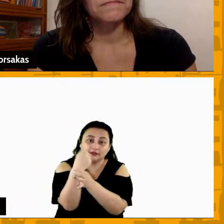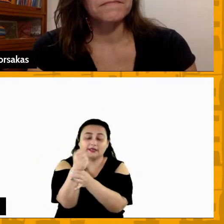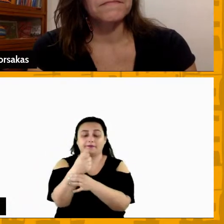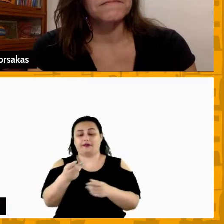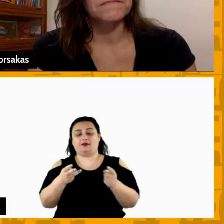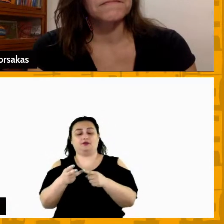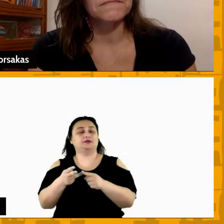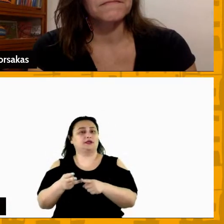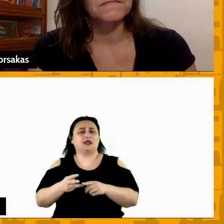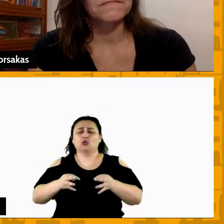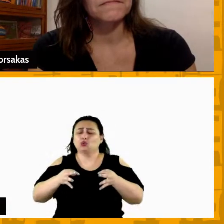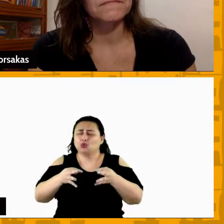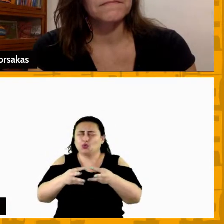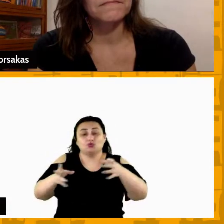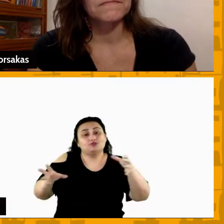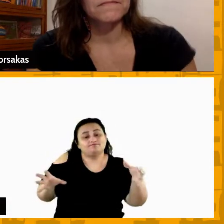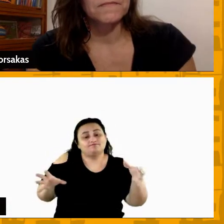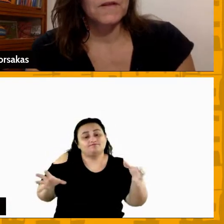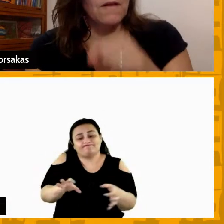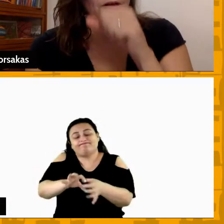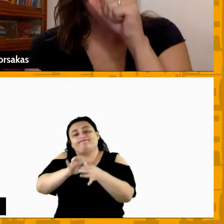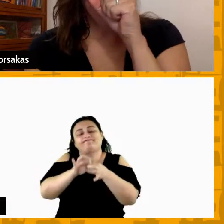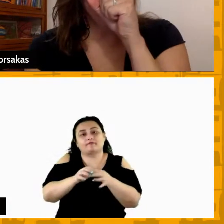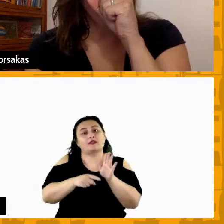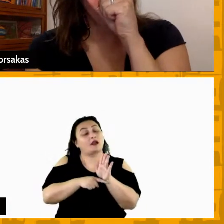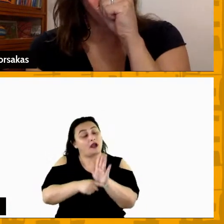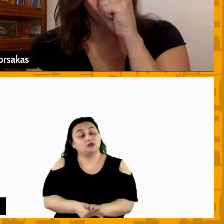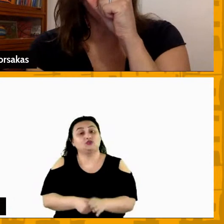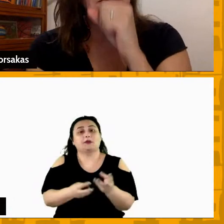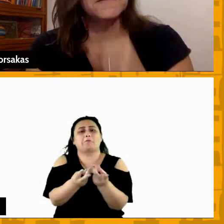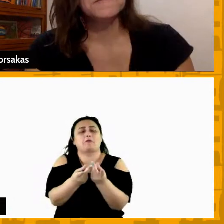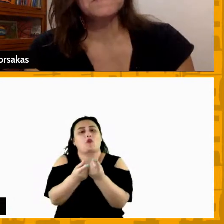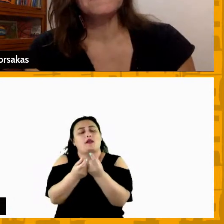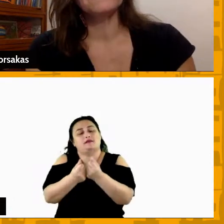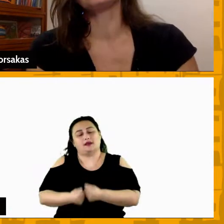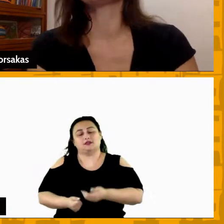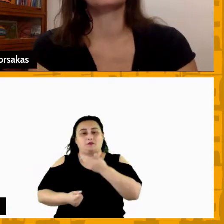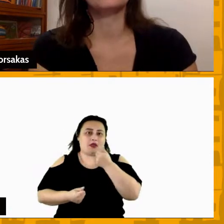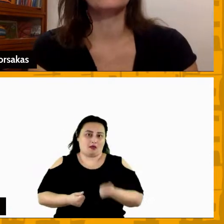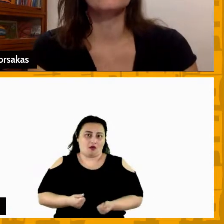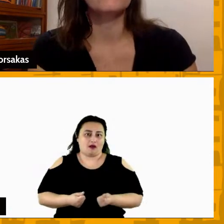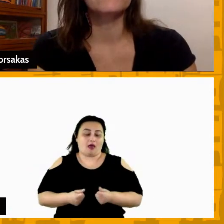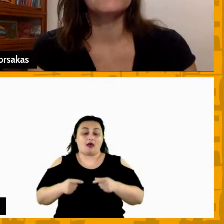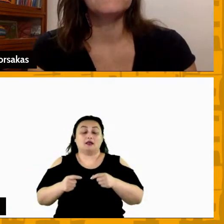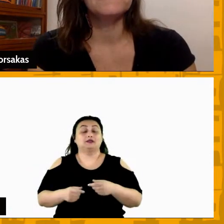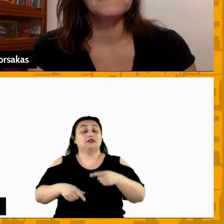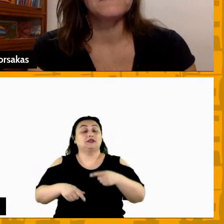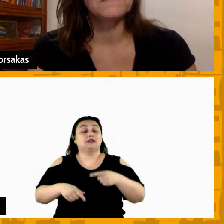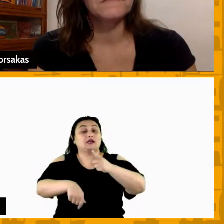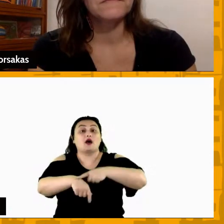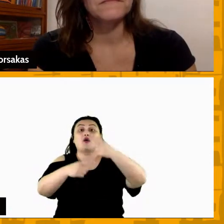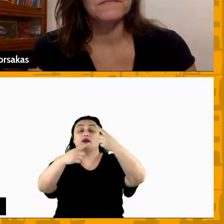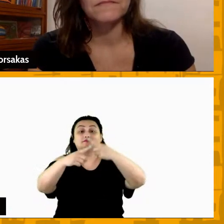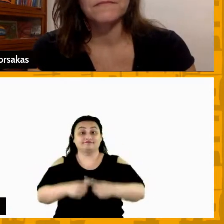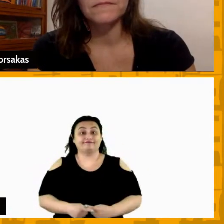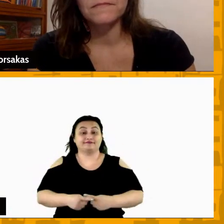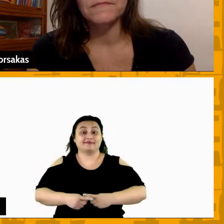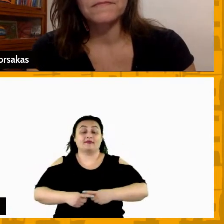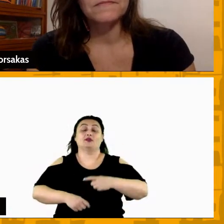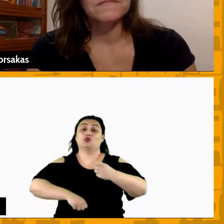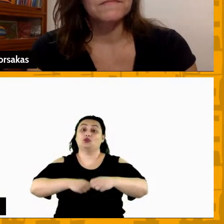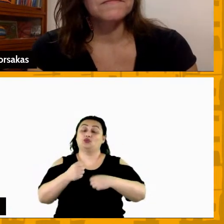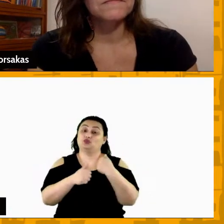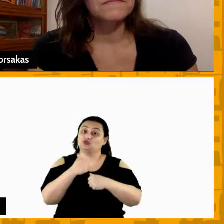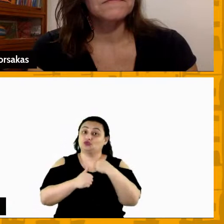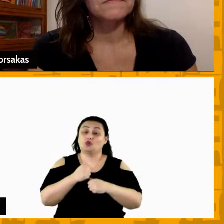médica isso aí com certeza resulta numa melhor produtividade da equipe e um menor índice de lesões então eu